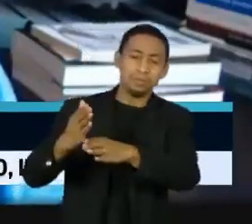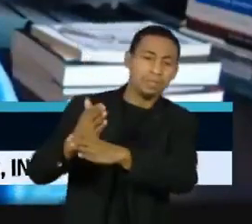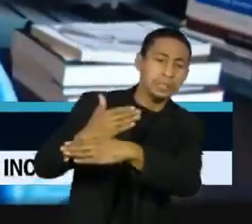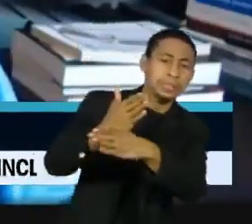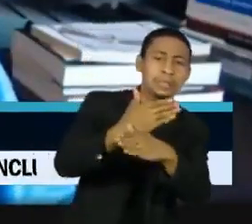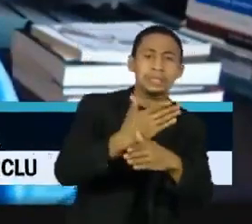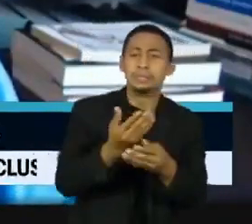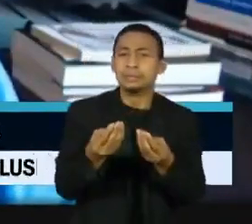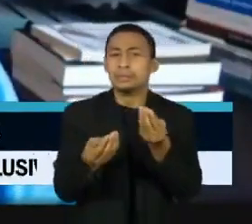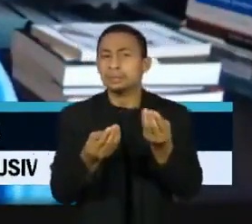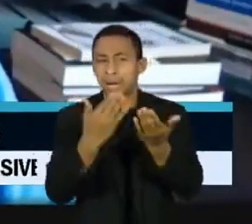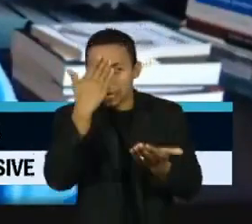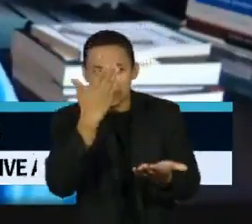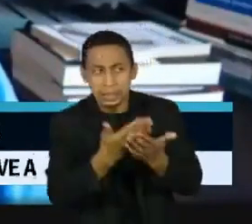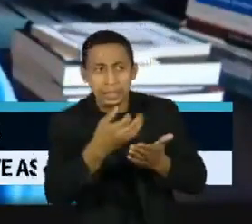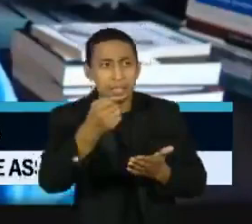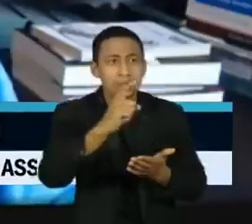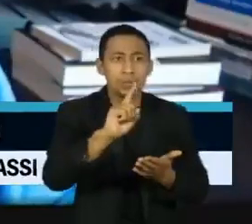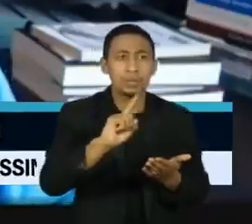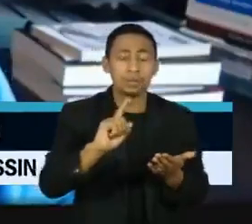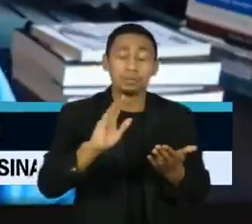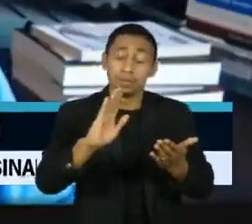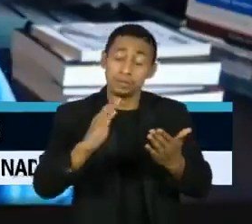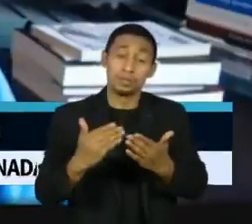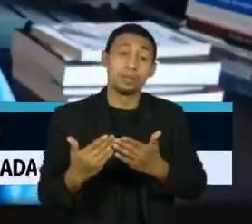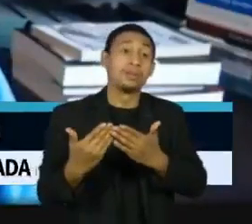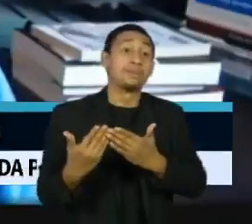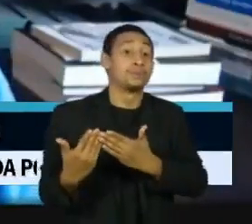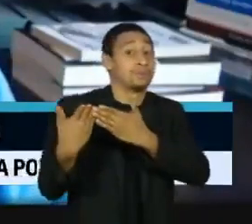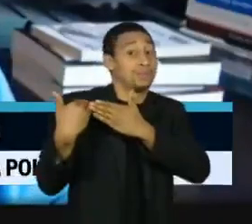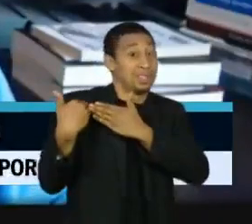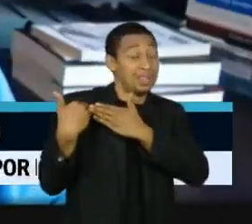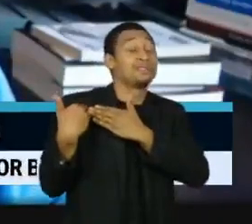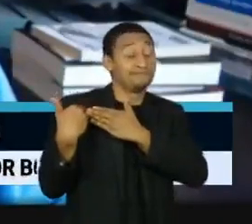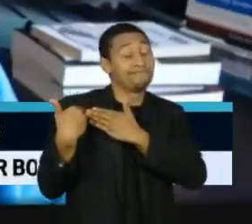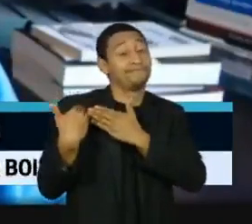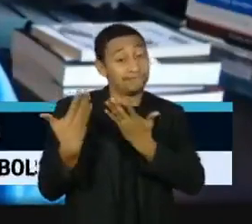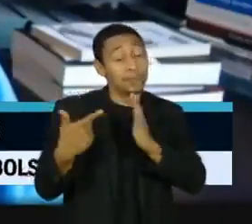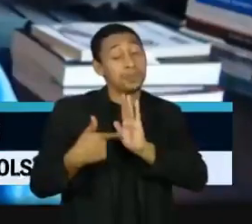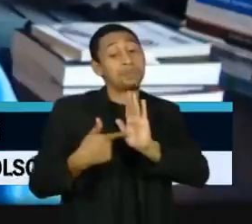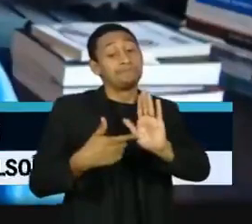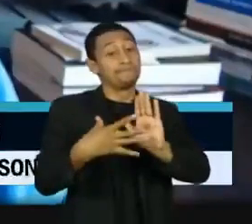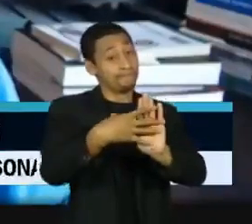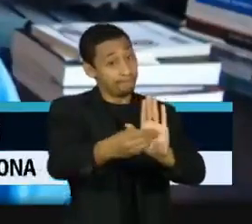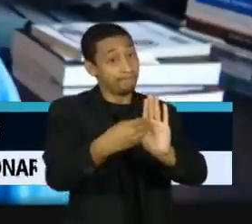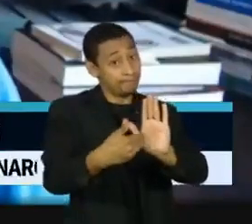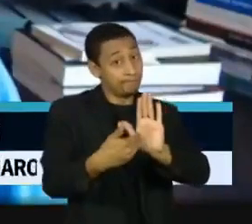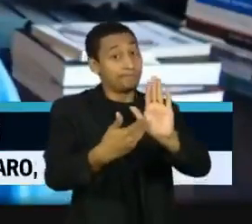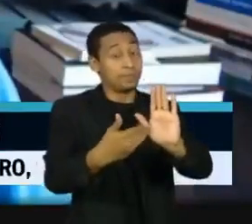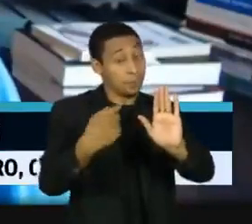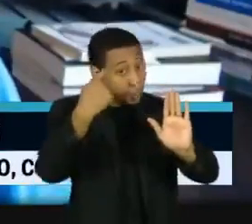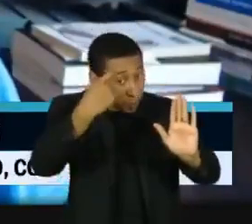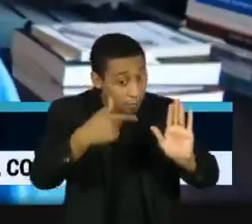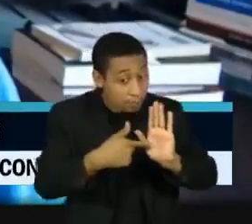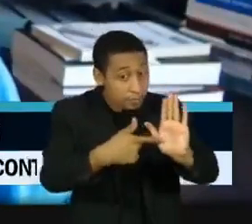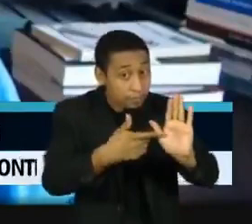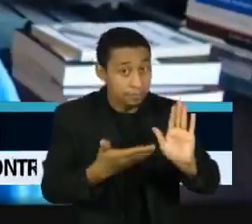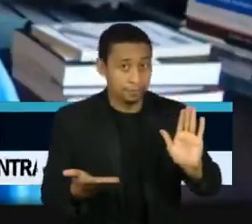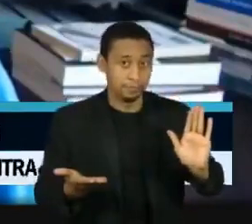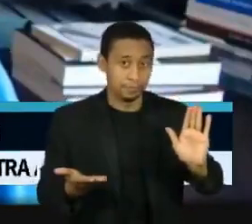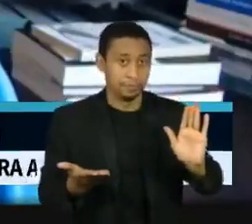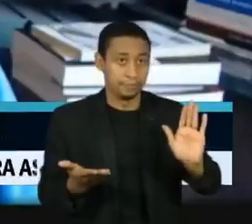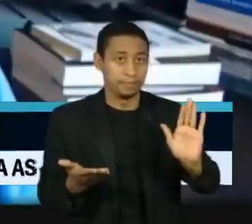Então, mesmo que não tenha responsabilidade direta, acho que cabe ao governo a exemplaridade, tem que se preocupar. Eu